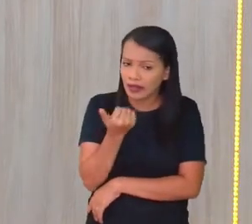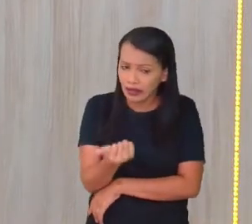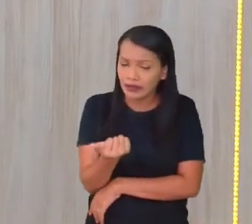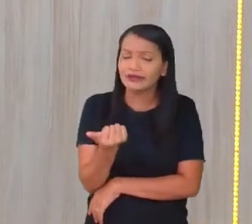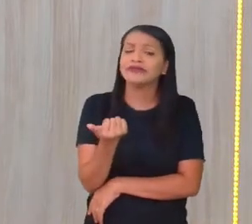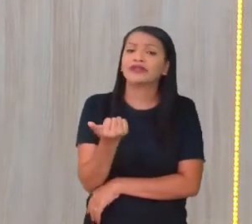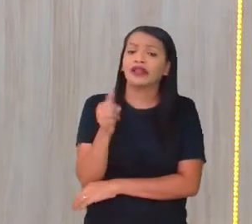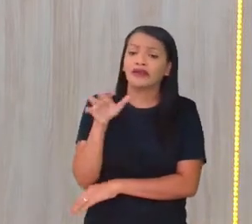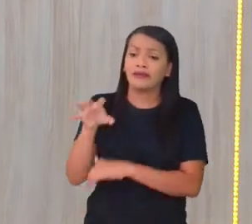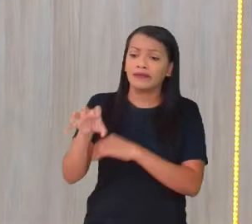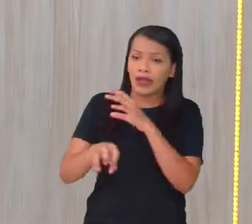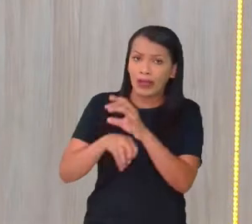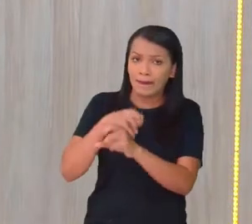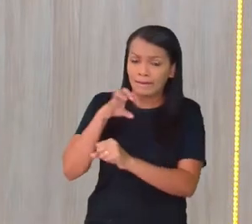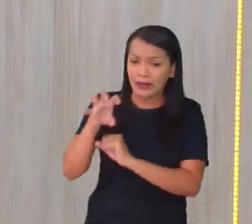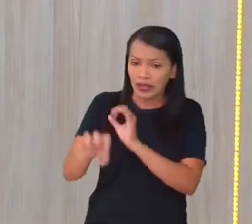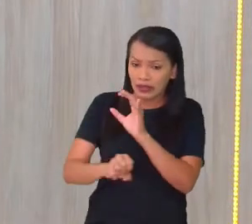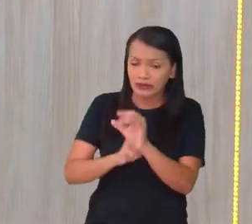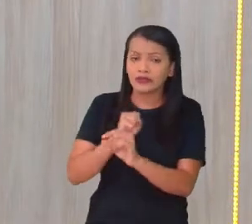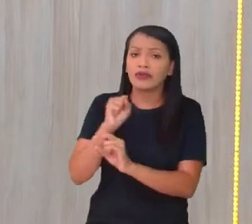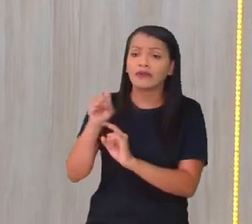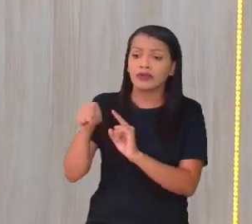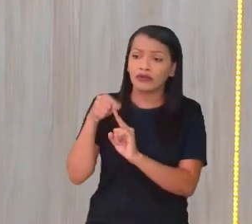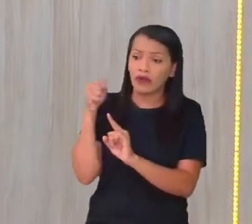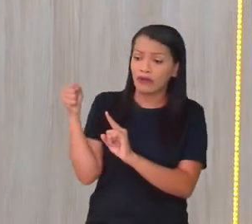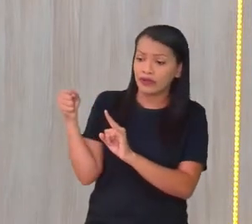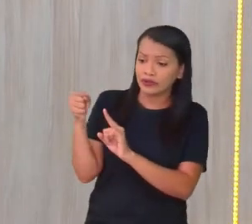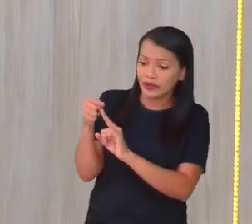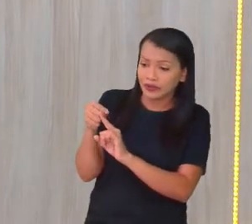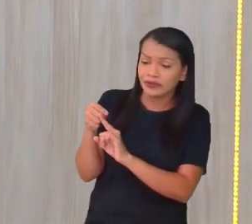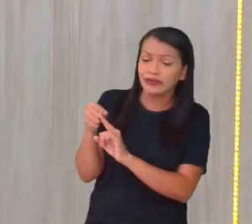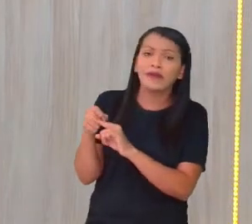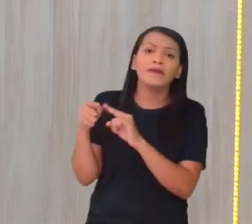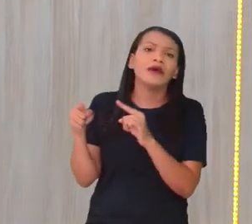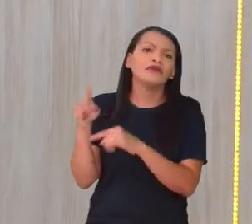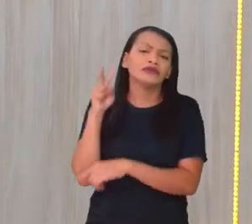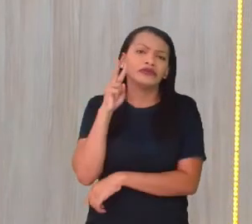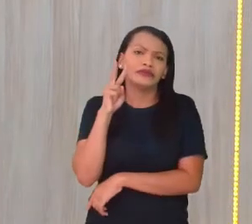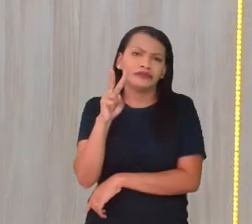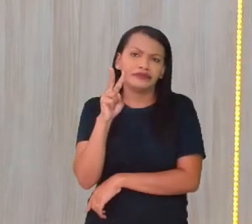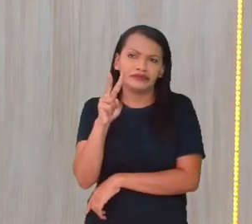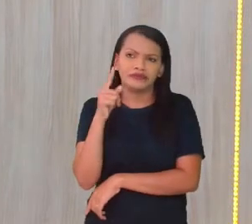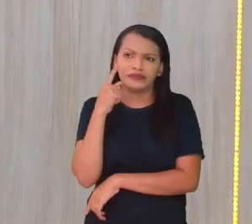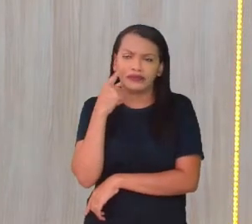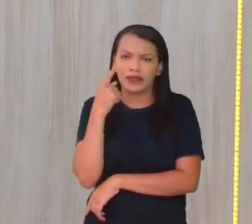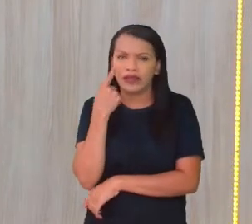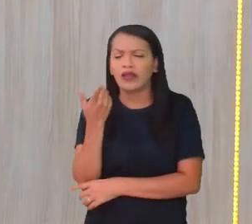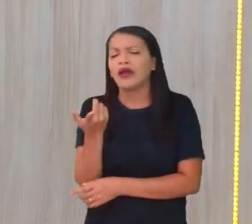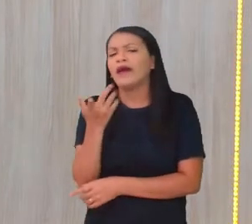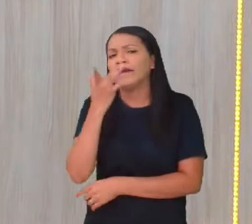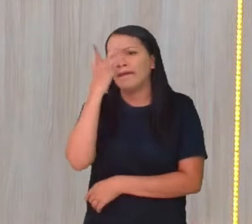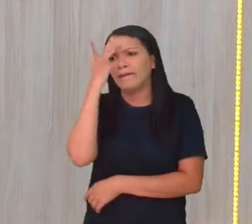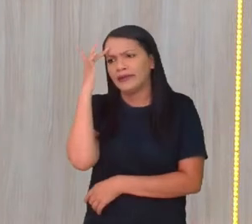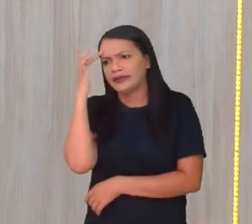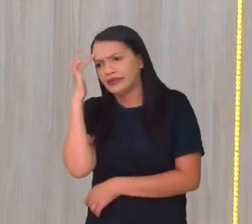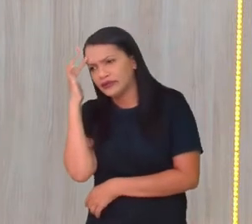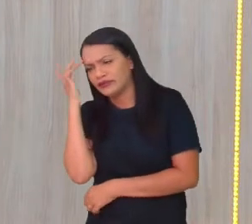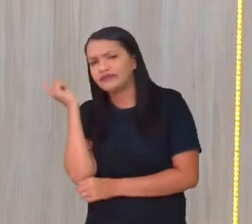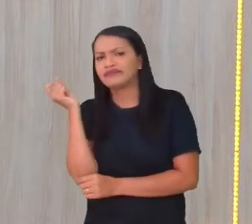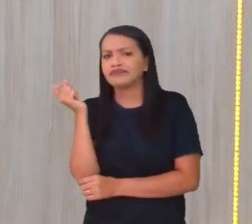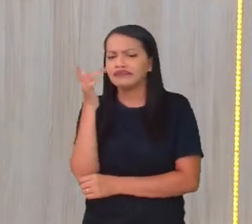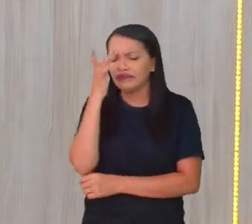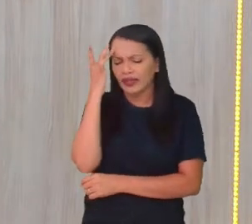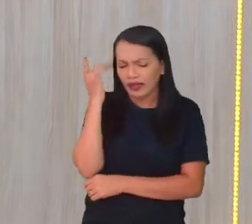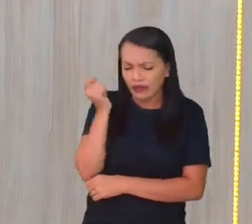busca pelos seus objetivos. Mas você vê, quando o homem caçava, pescava, saia fazendo aquele processo